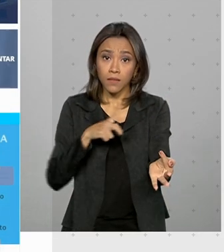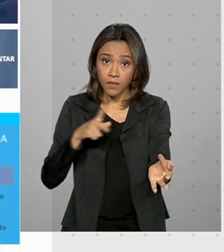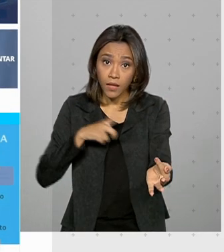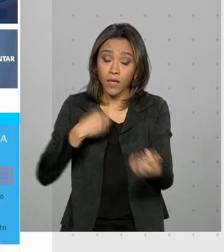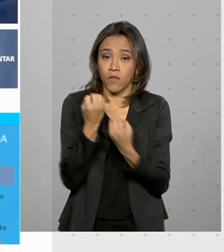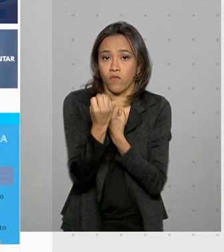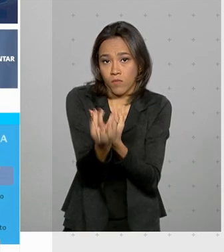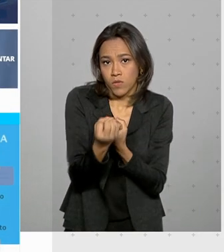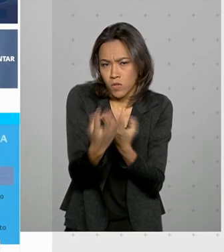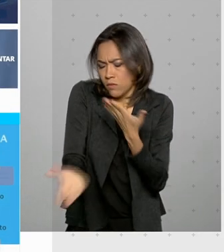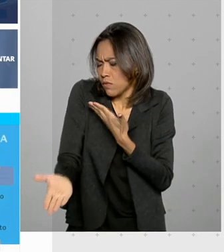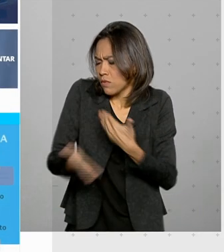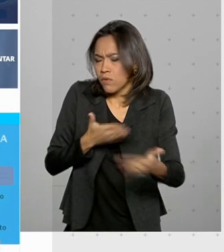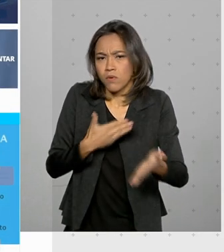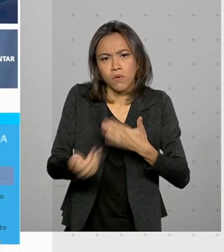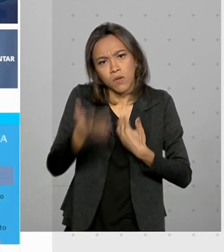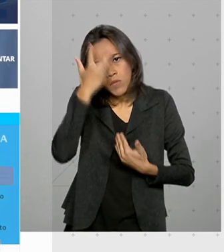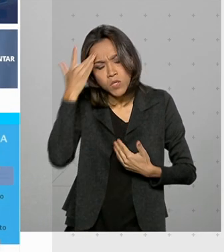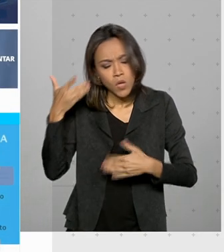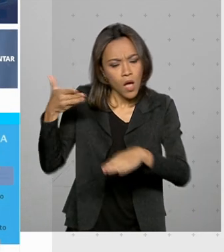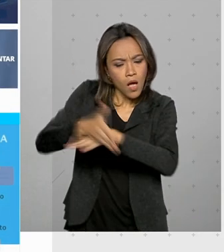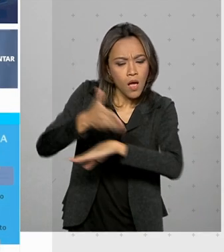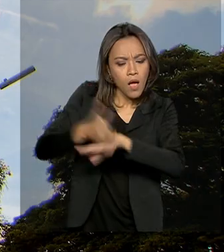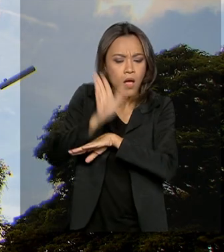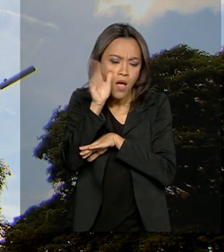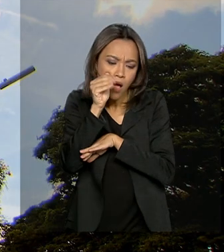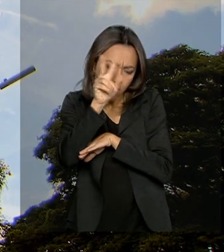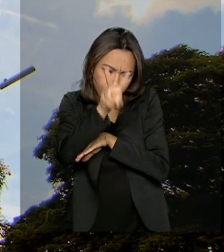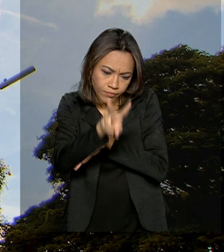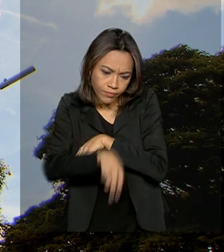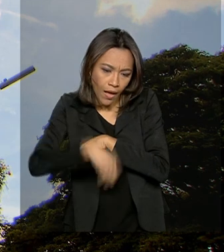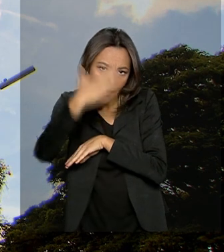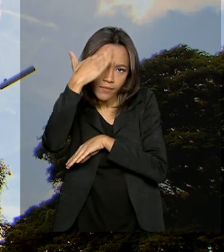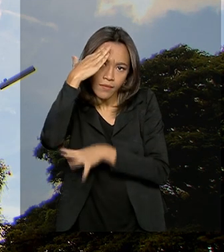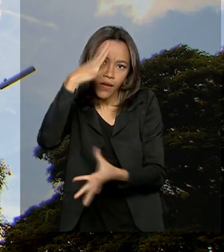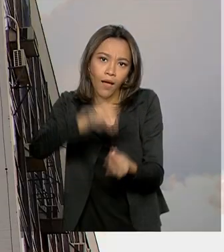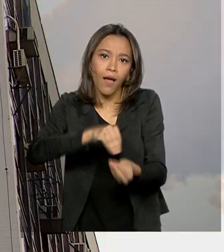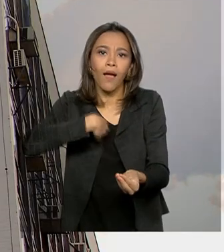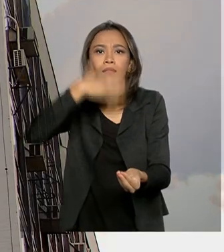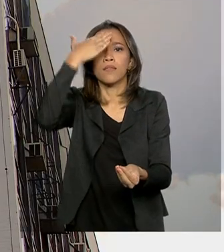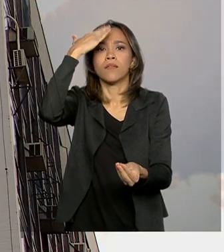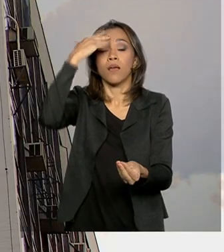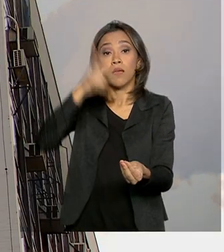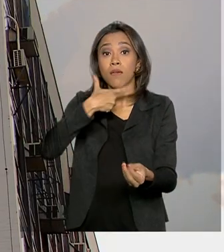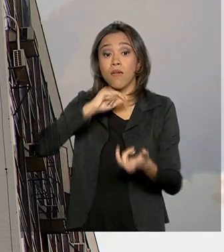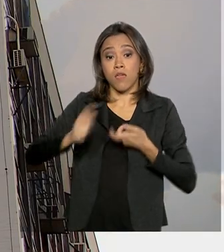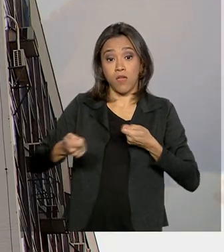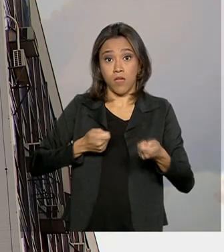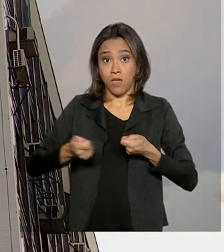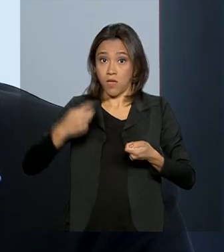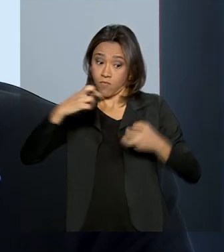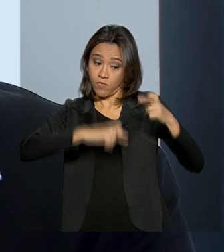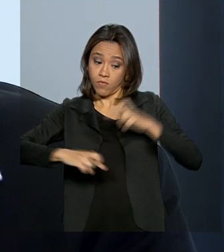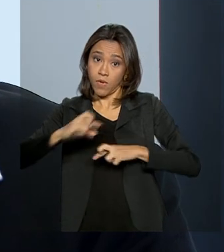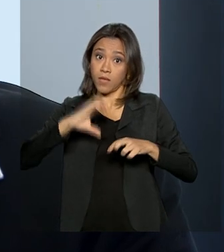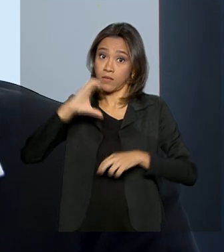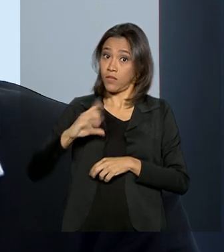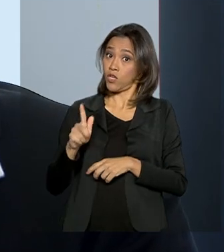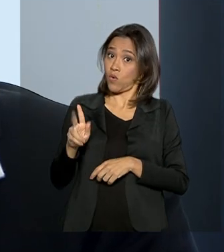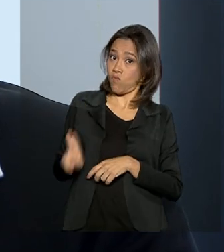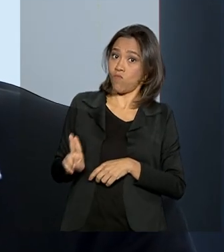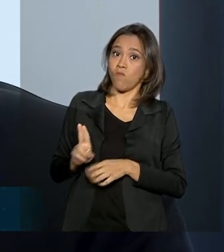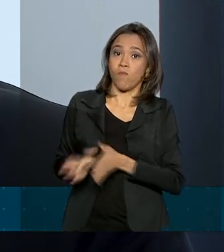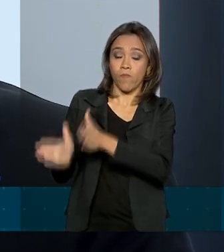forma que qualquer cidadão possa entender. O portal é mantido pela Controladoria Geral da União. Nós temos